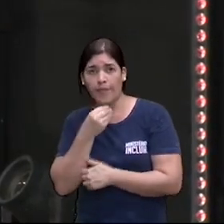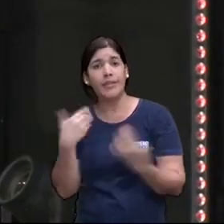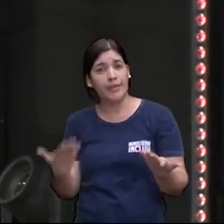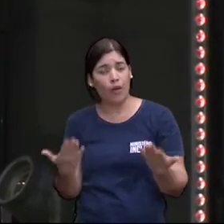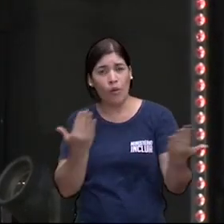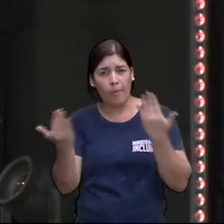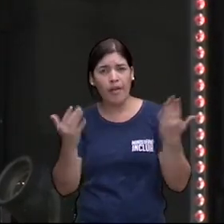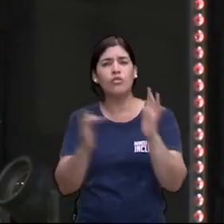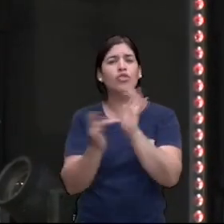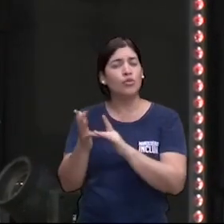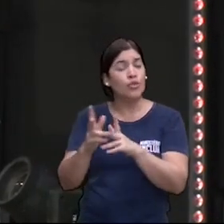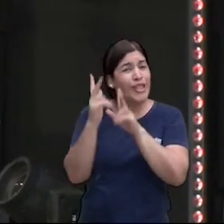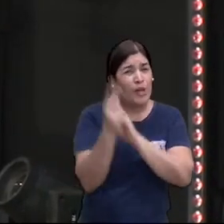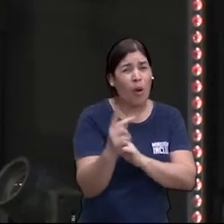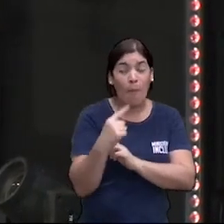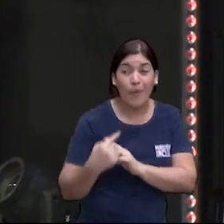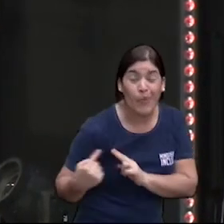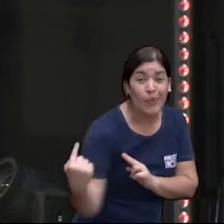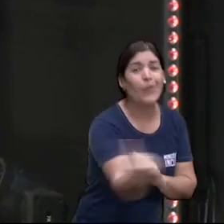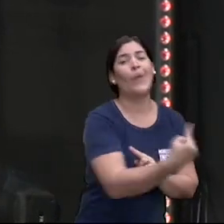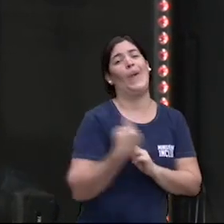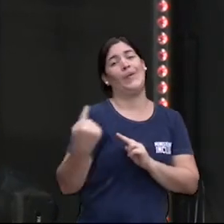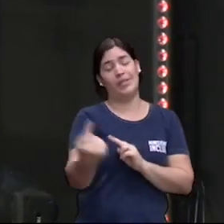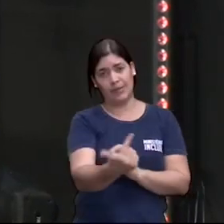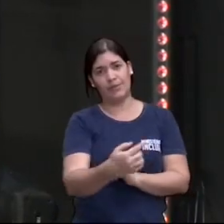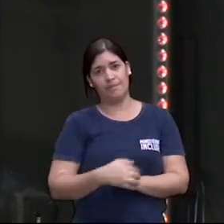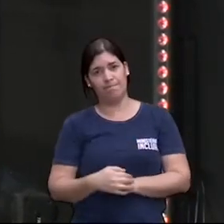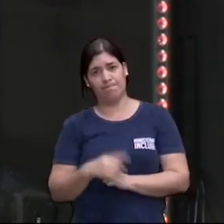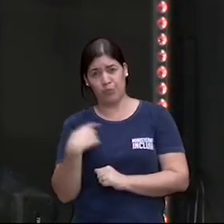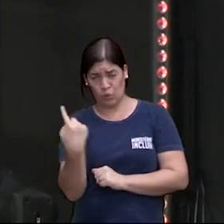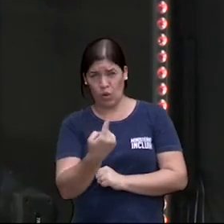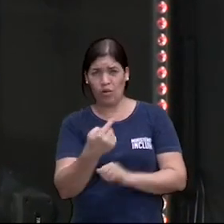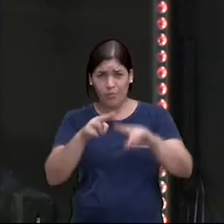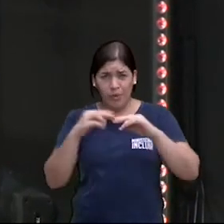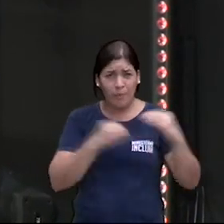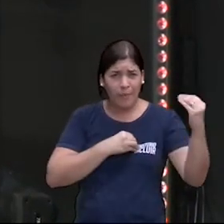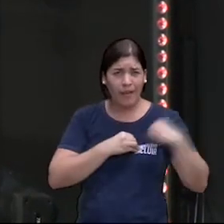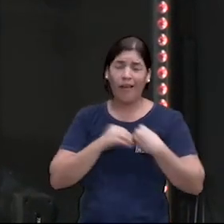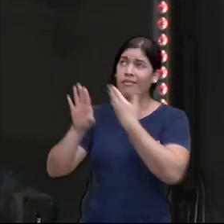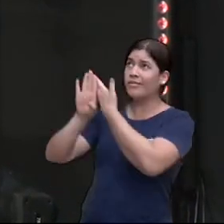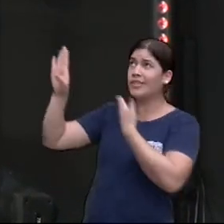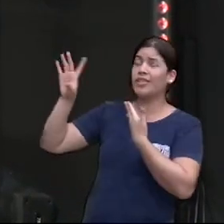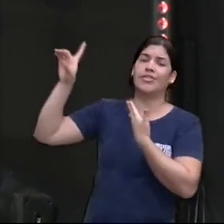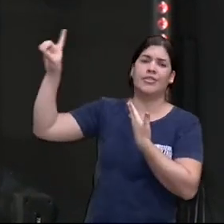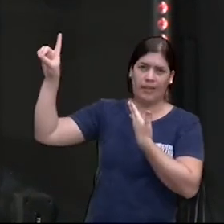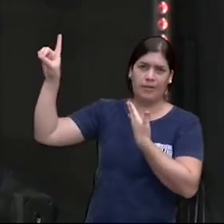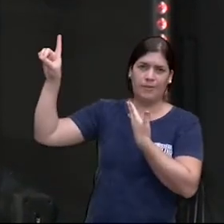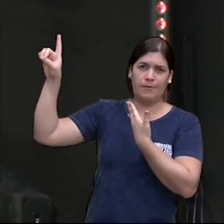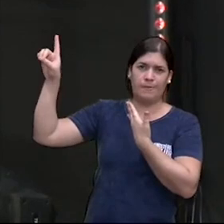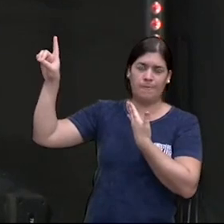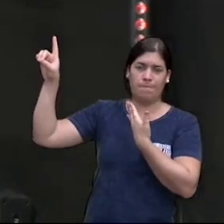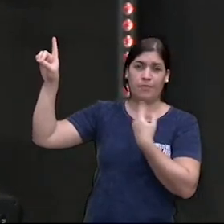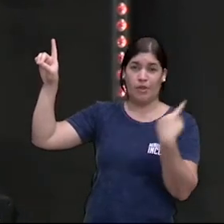isso por nós nós por causa do pecado estávamos afastados de Deus e morreríamos